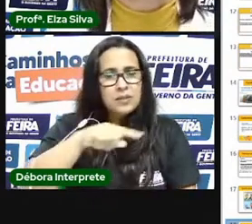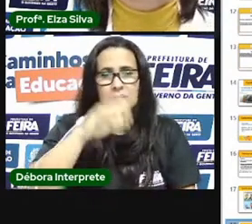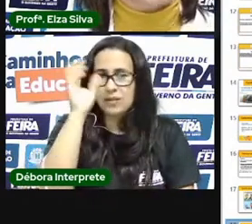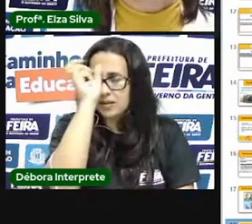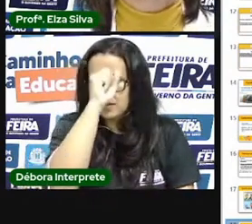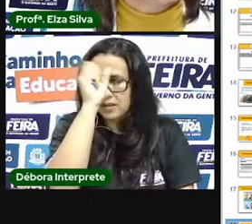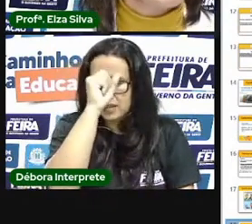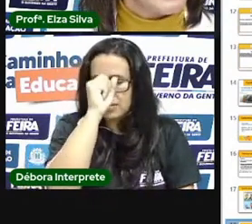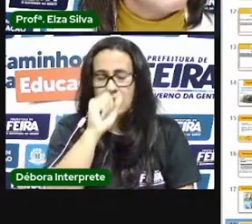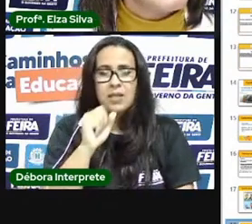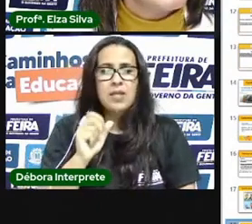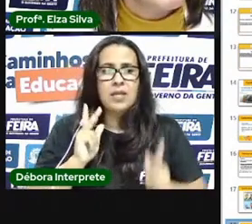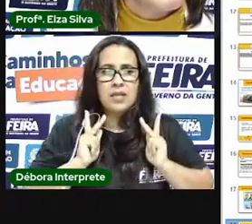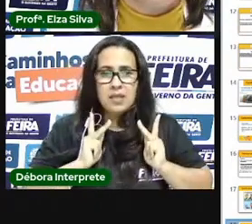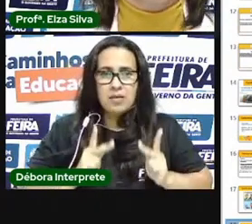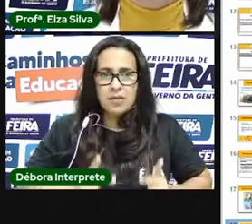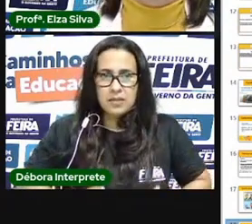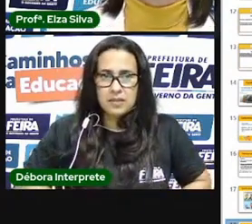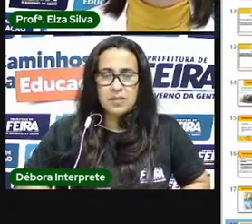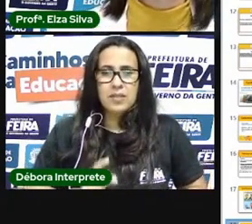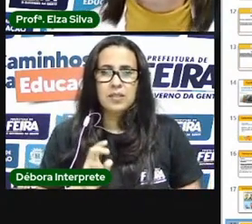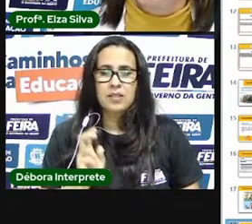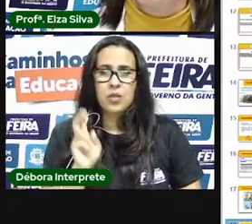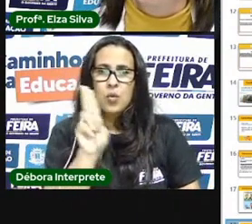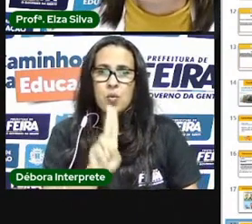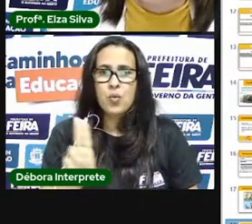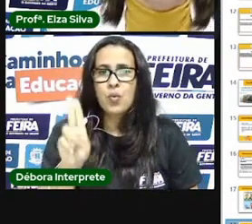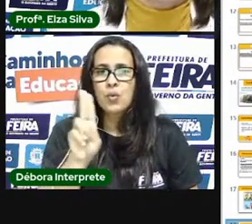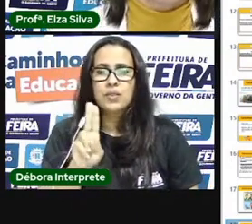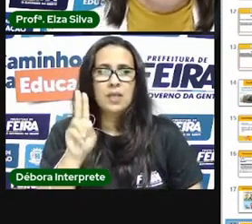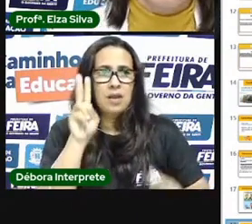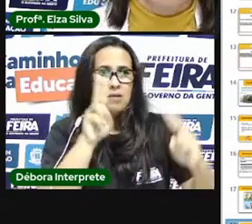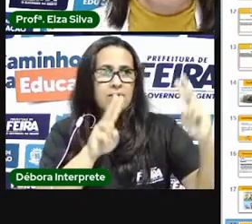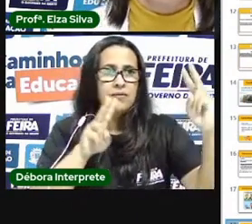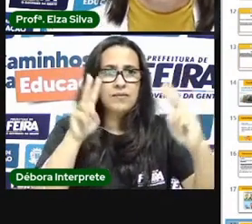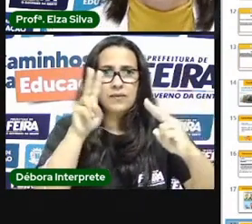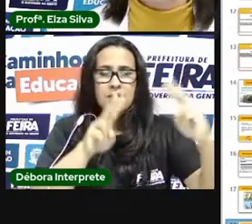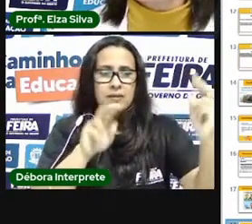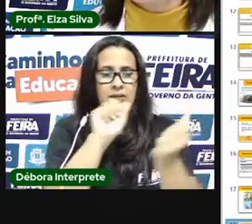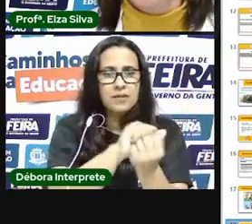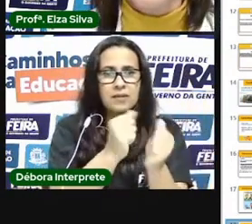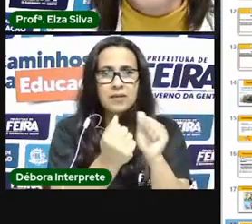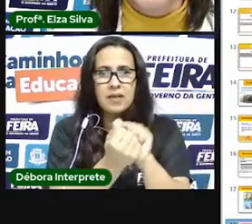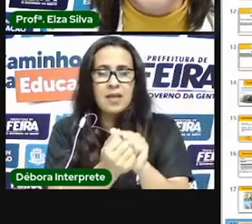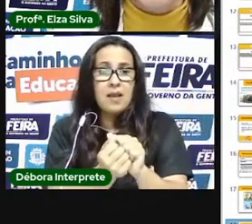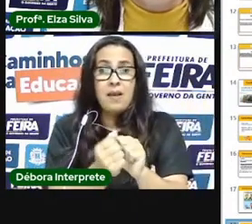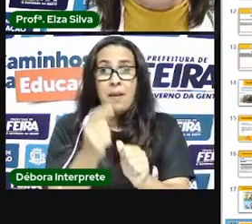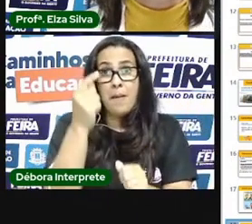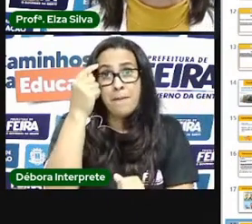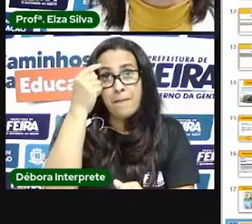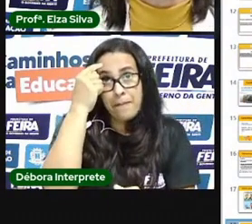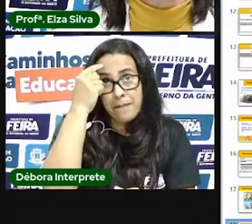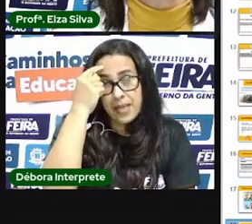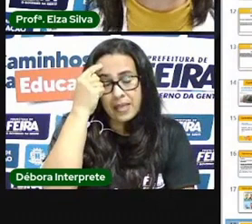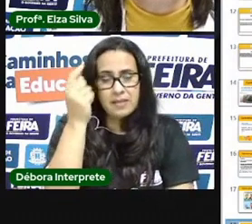utilizam as artes visuais para expressar sentimentos pensamentos emoções e